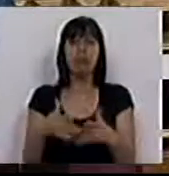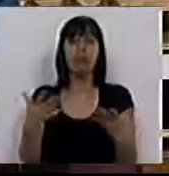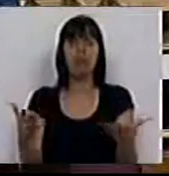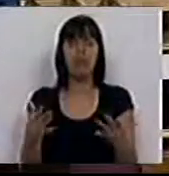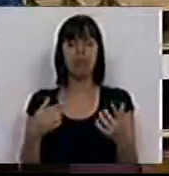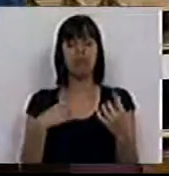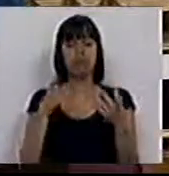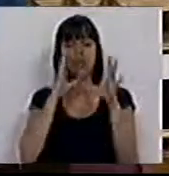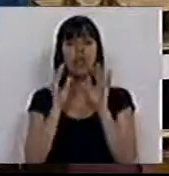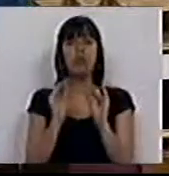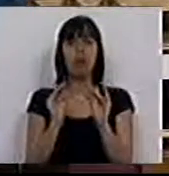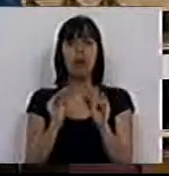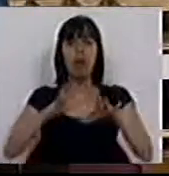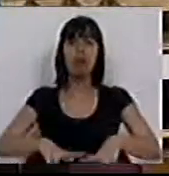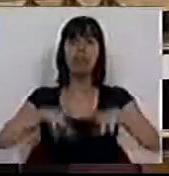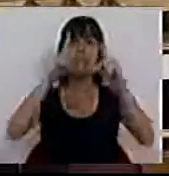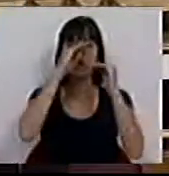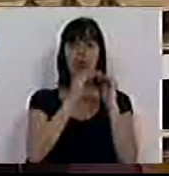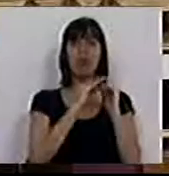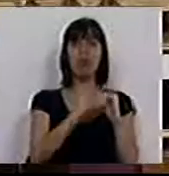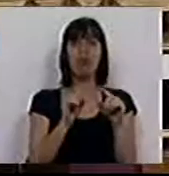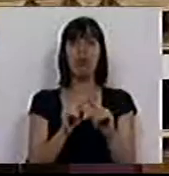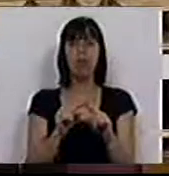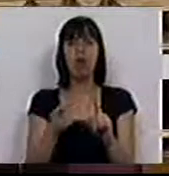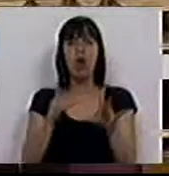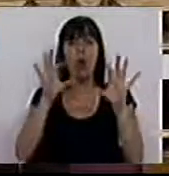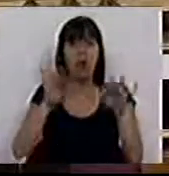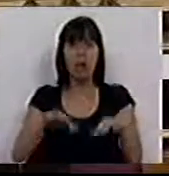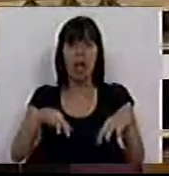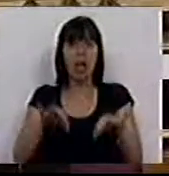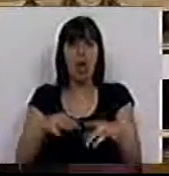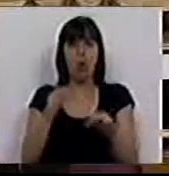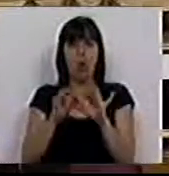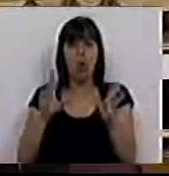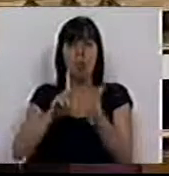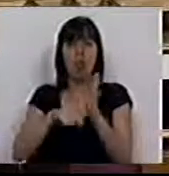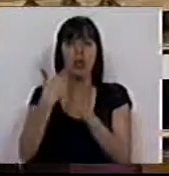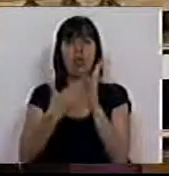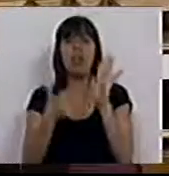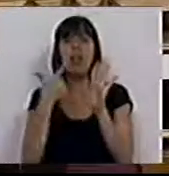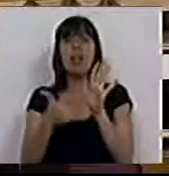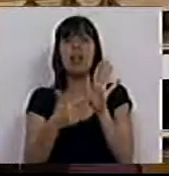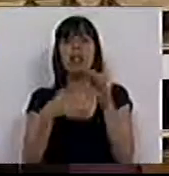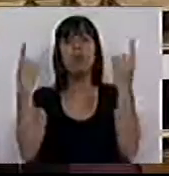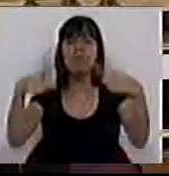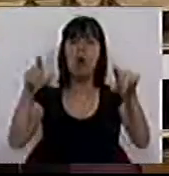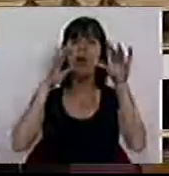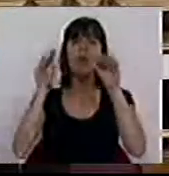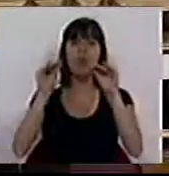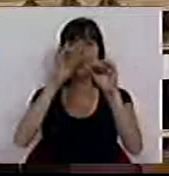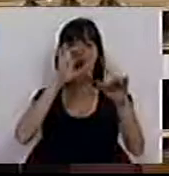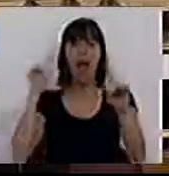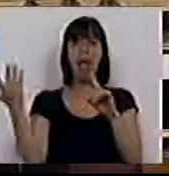termos uma educação para o desenvolvimento sustentável não se esgota, como o próprio projeto de resolução diz, numa educação